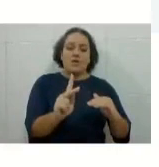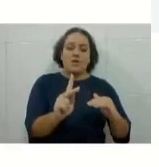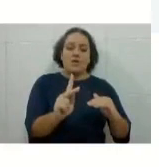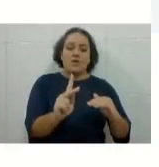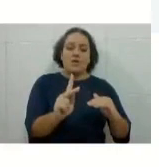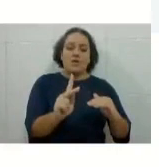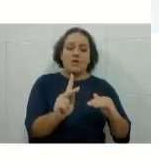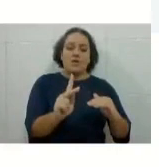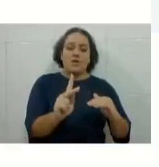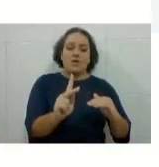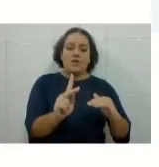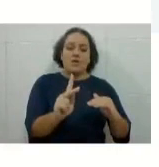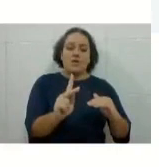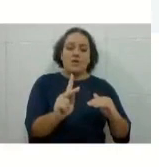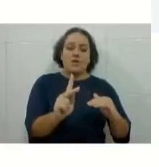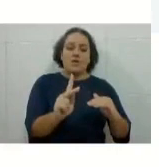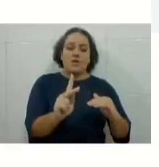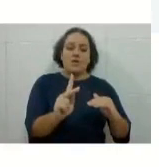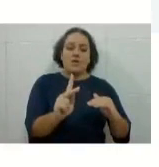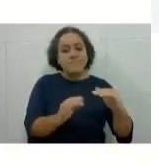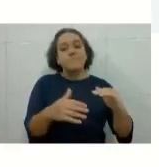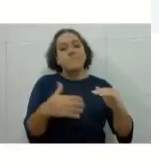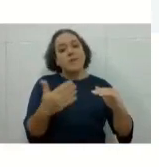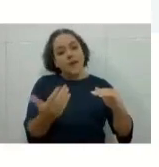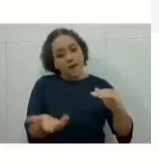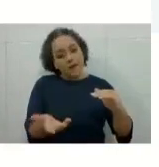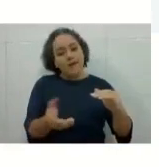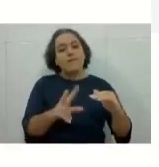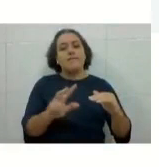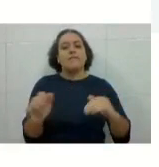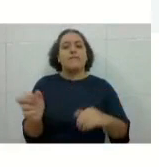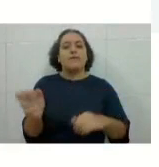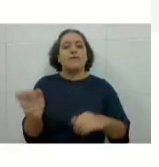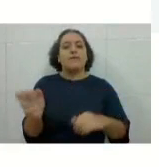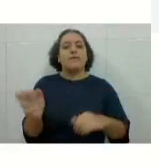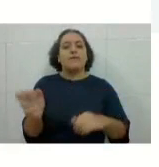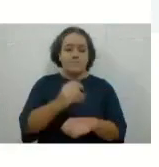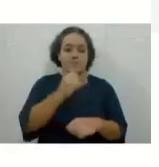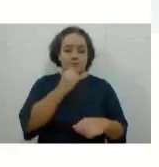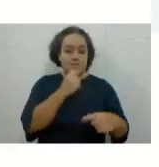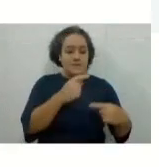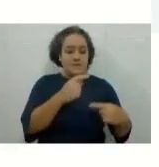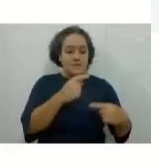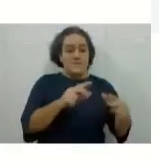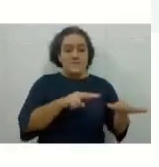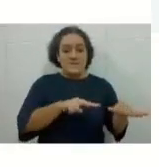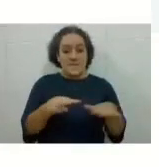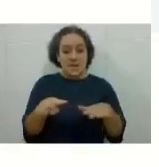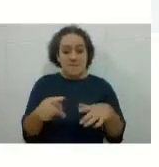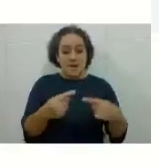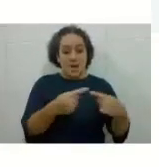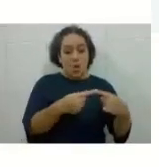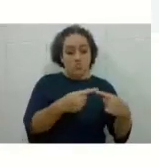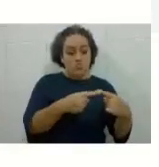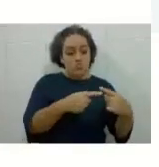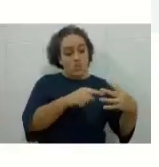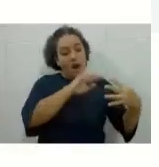quatro, vocês farão a recuperação aqui nessa semana onde o Alessandro está colocando o cursor. Ok?